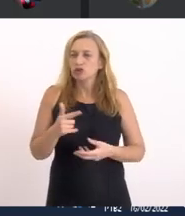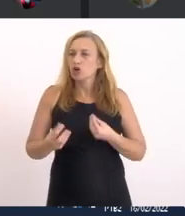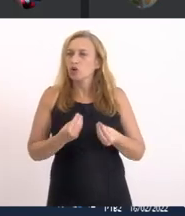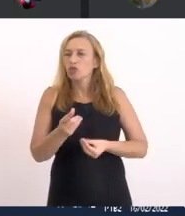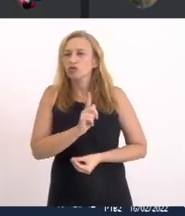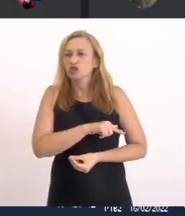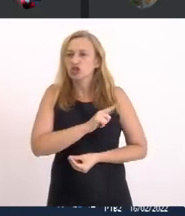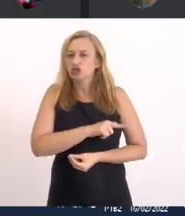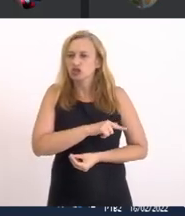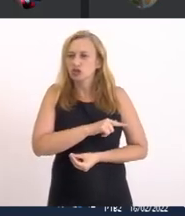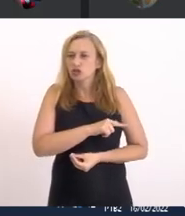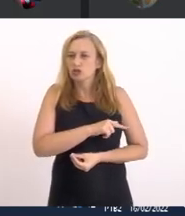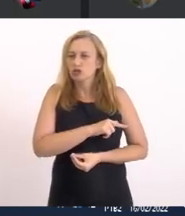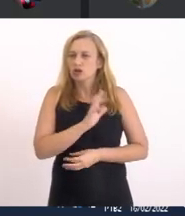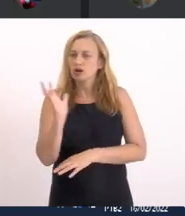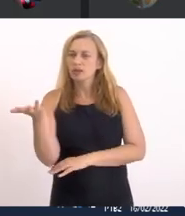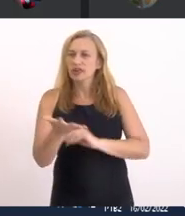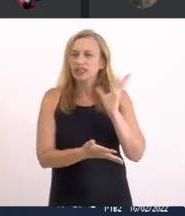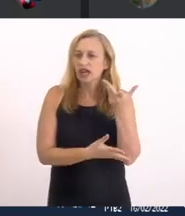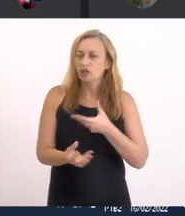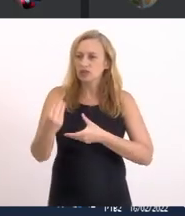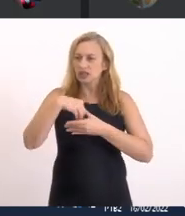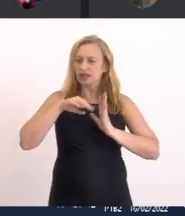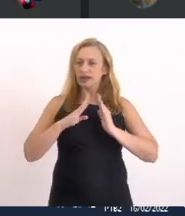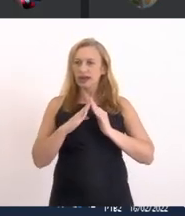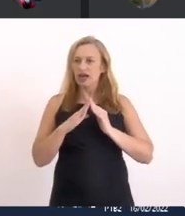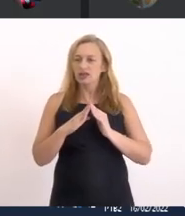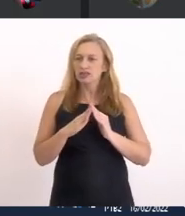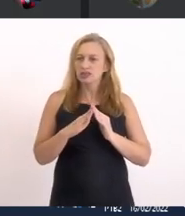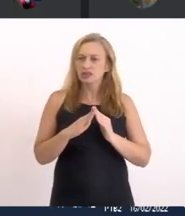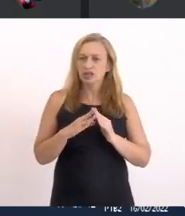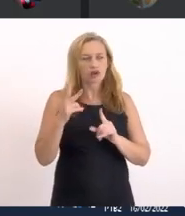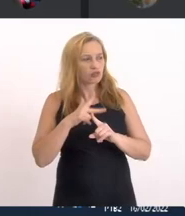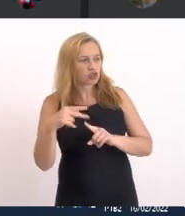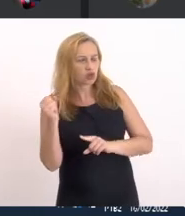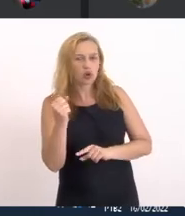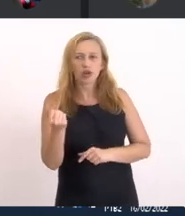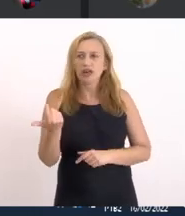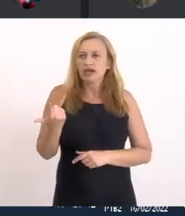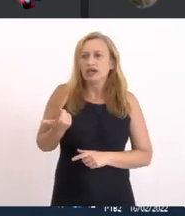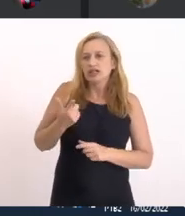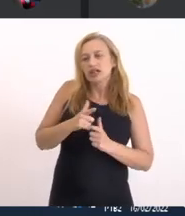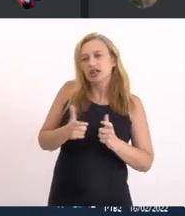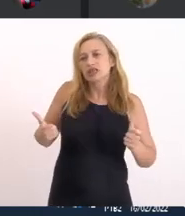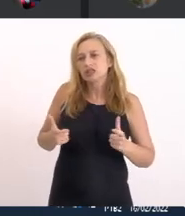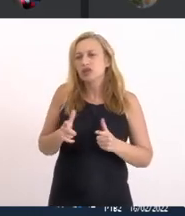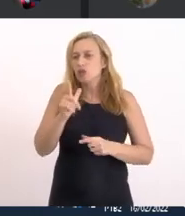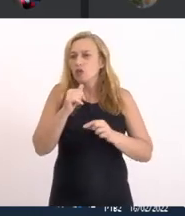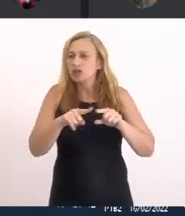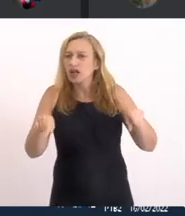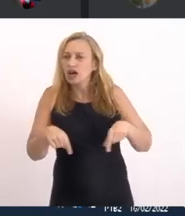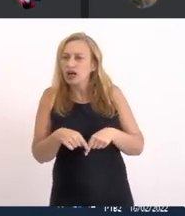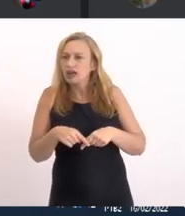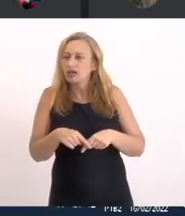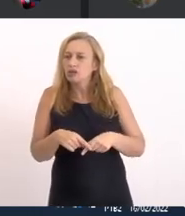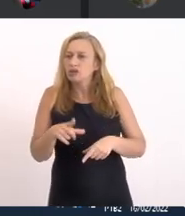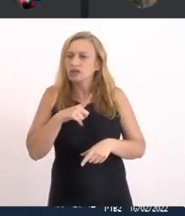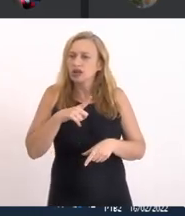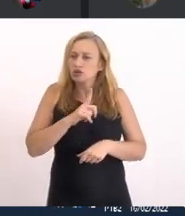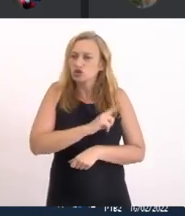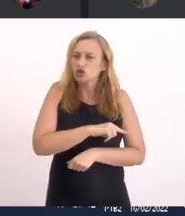Escritório Tem que estar em campo E isso tem um ganho enorme Quando a lagoa Passa a ter um gestor